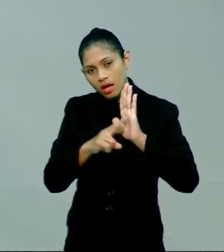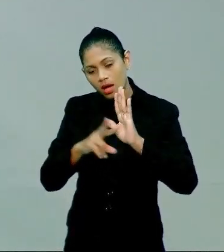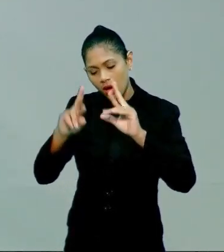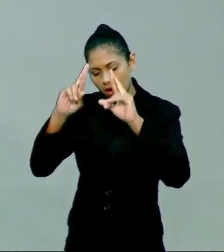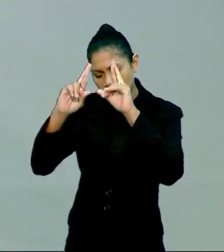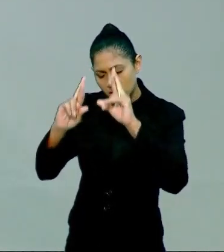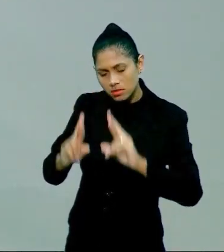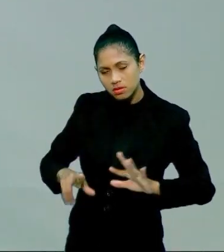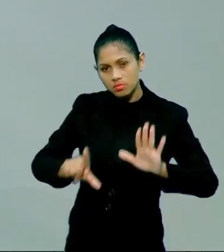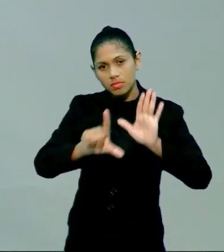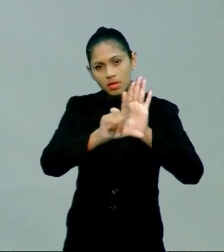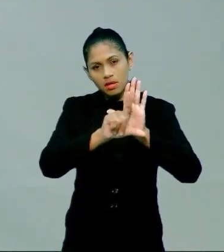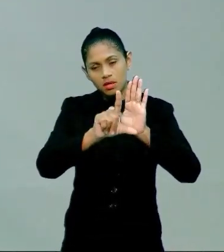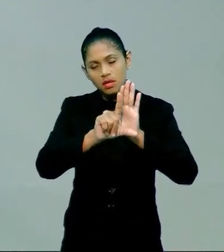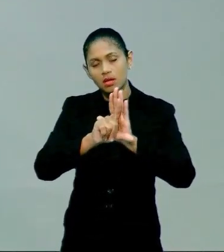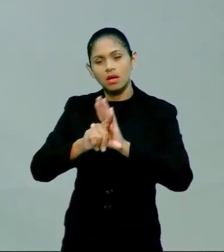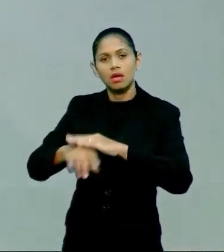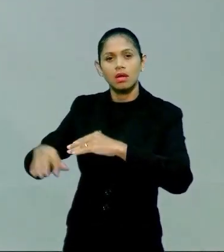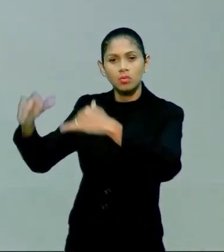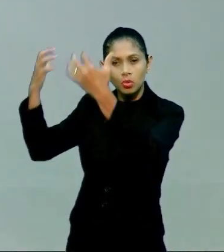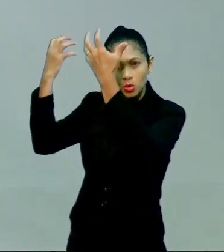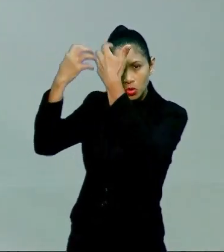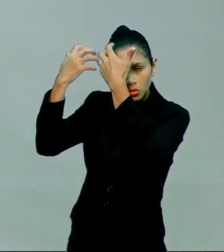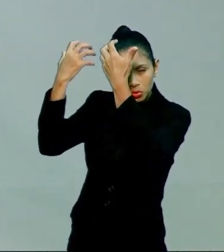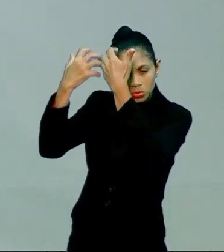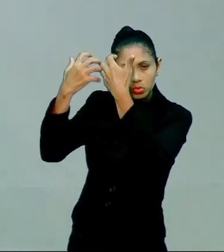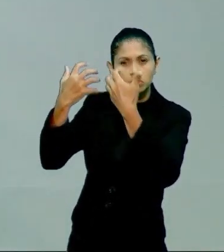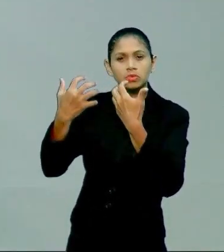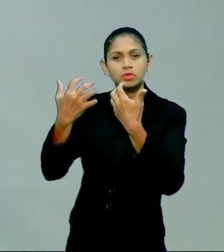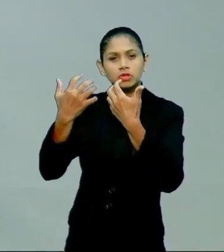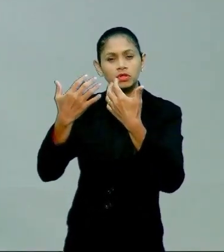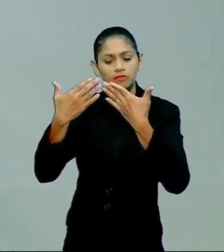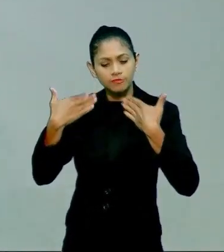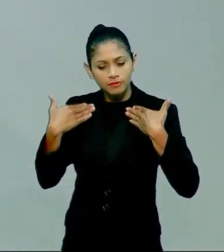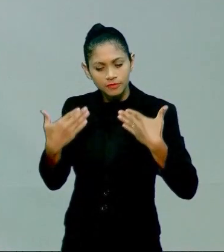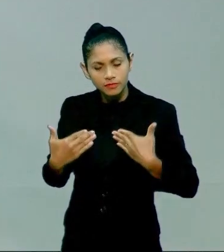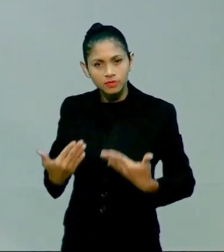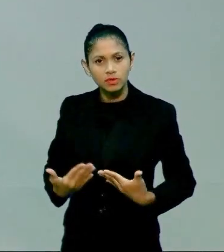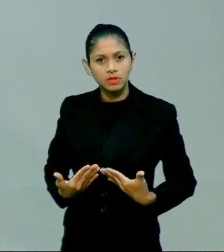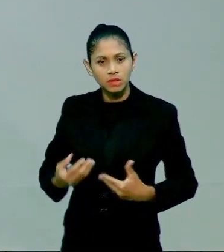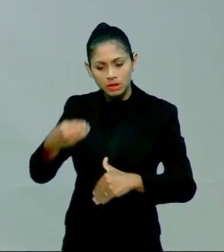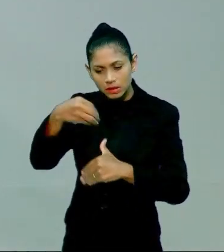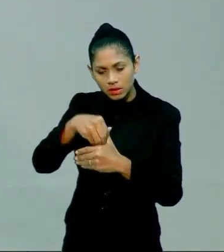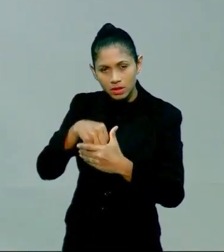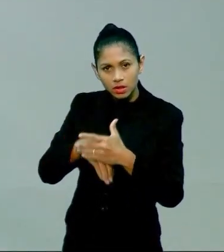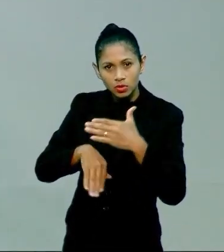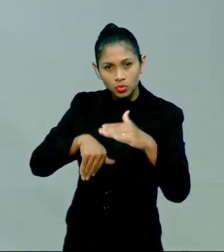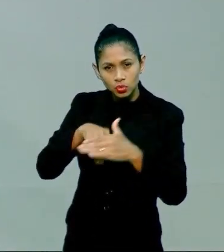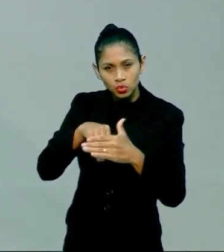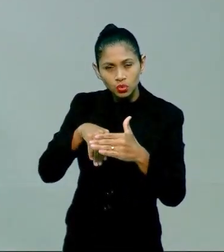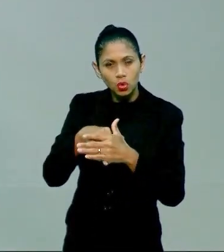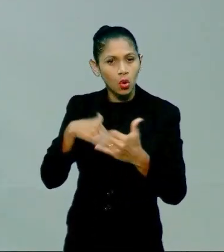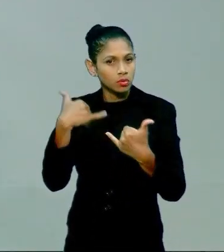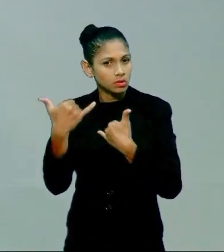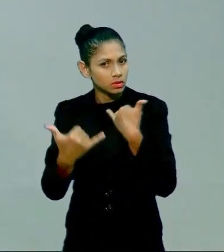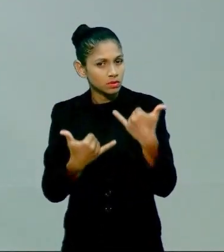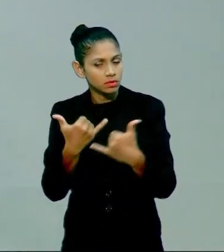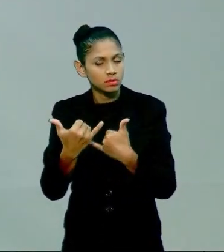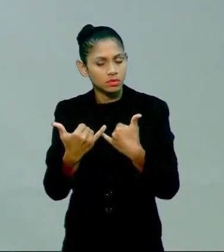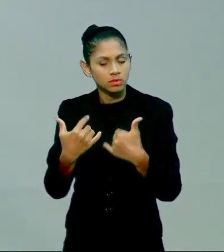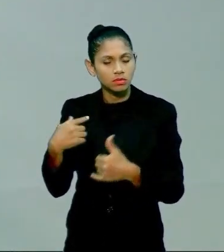cognitivo, de desenvolvimento cognitivo, físico, porque dentro dos jogos, dentro das brincadeiras, a gente começa a desenvolver